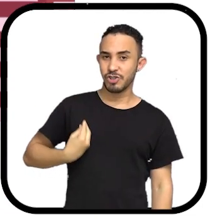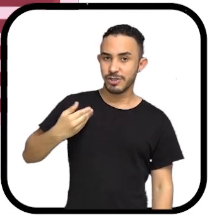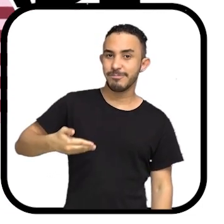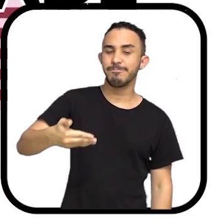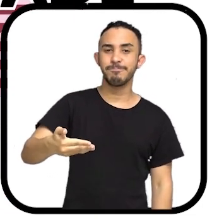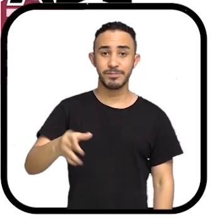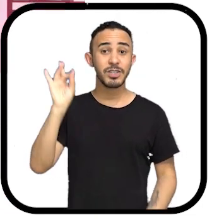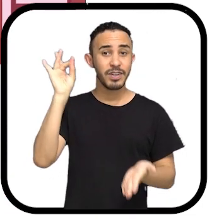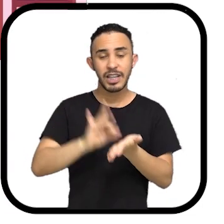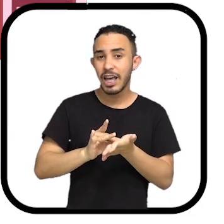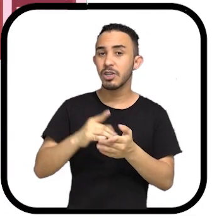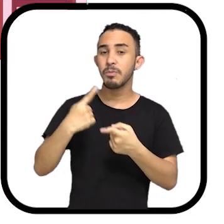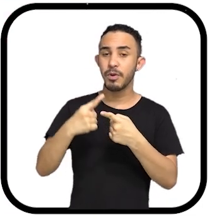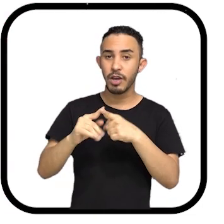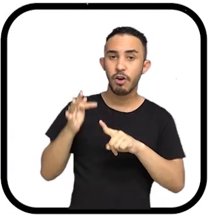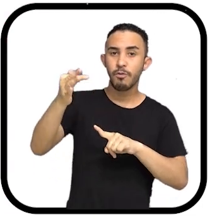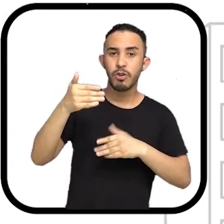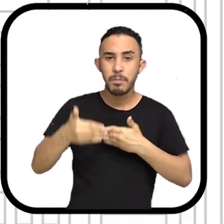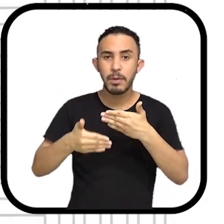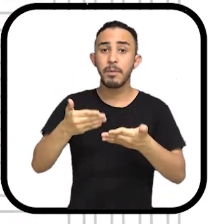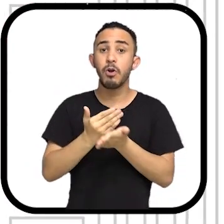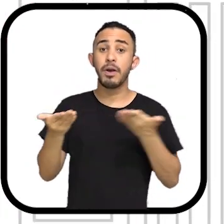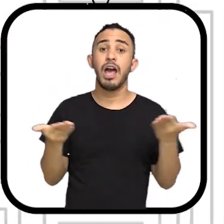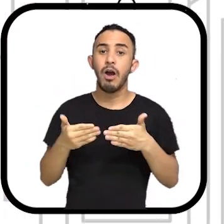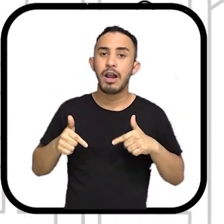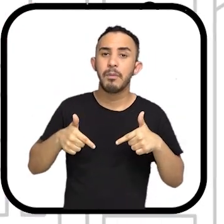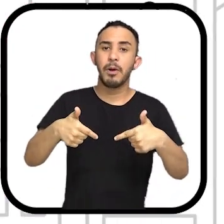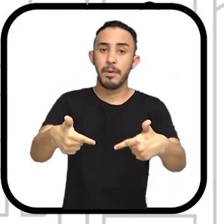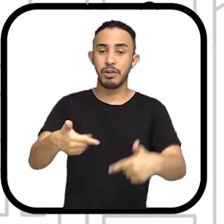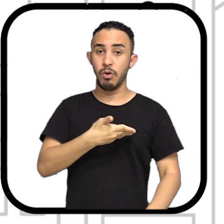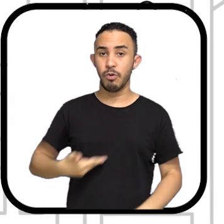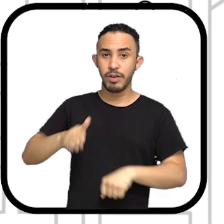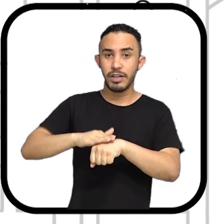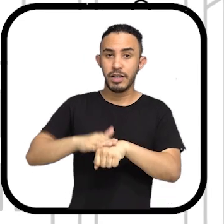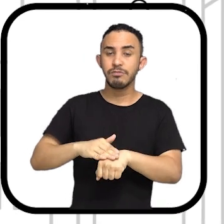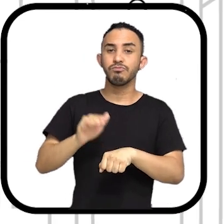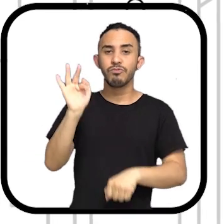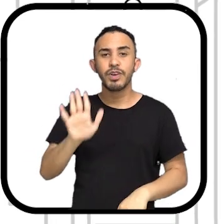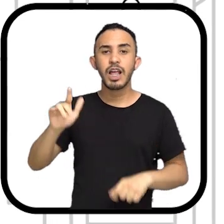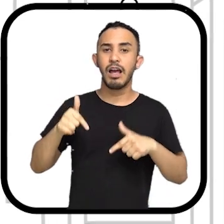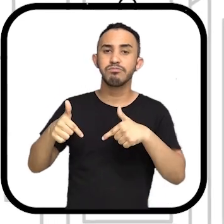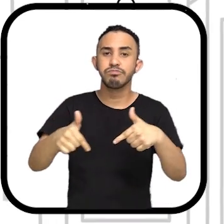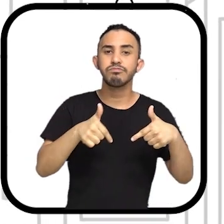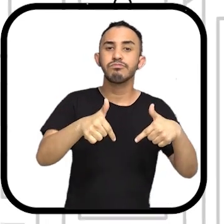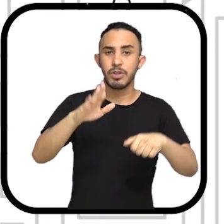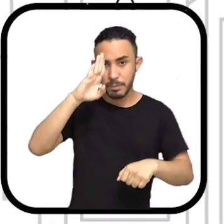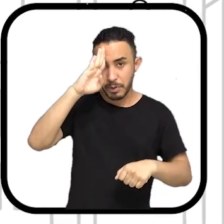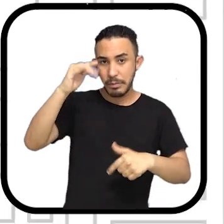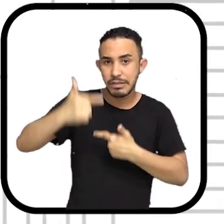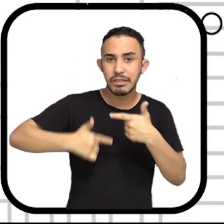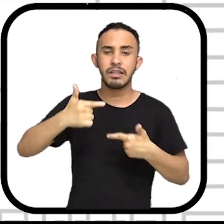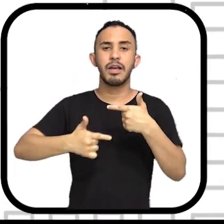que o Ruas Visíveis existe. Afinal, o futuro se constrói no presente. E o governo federal